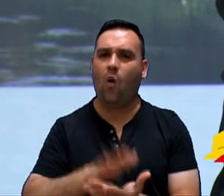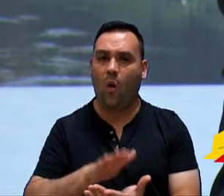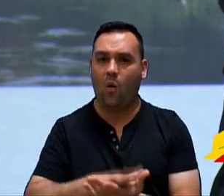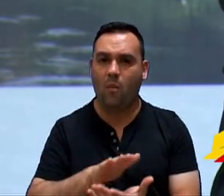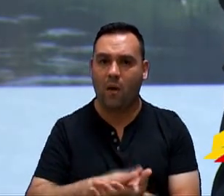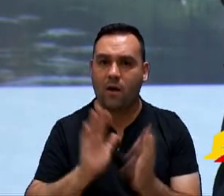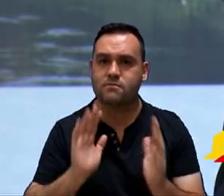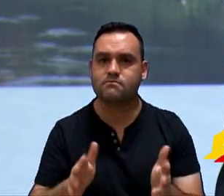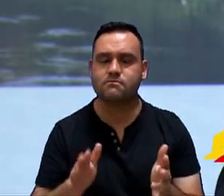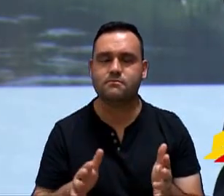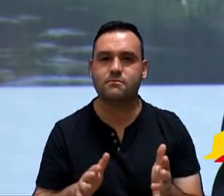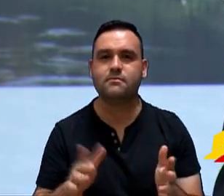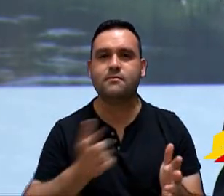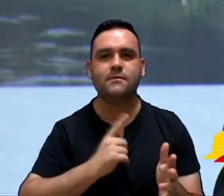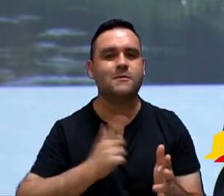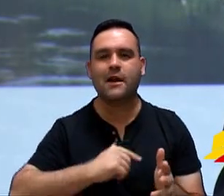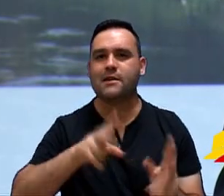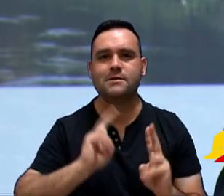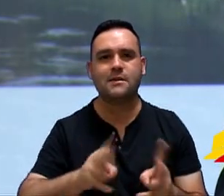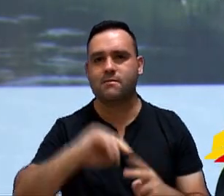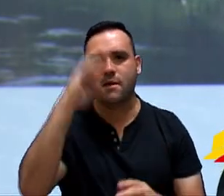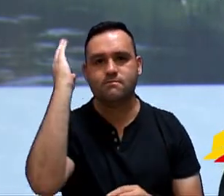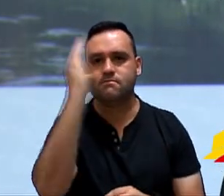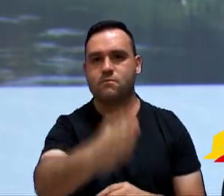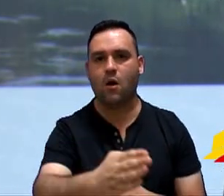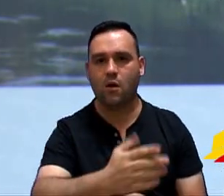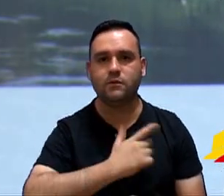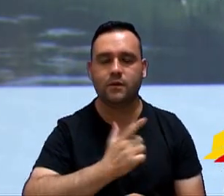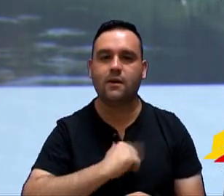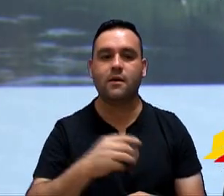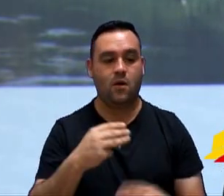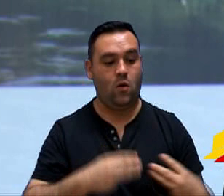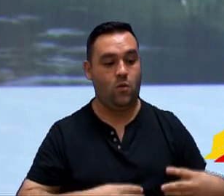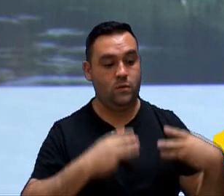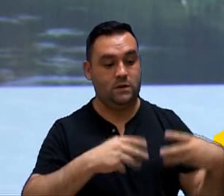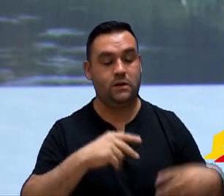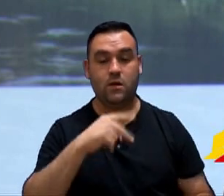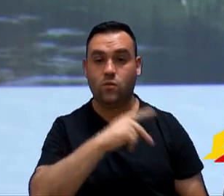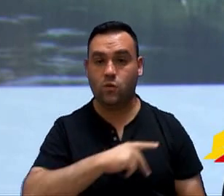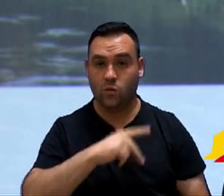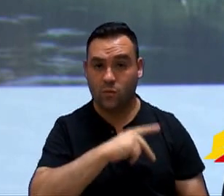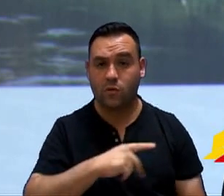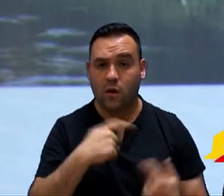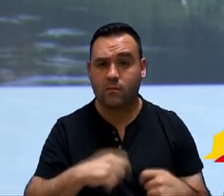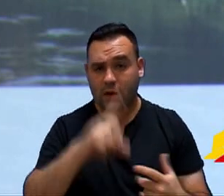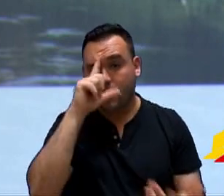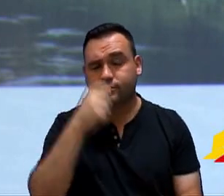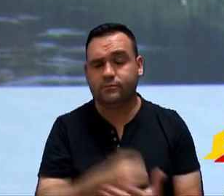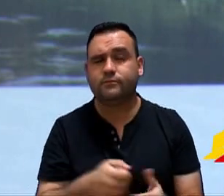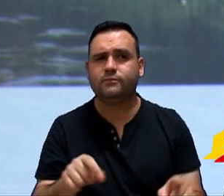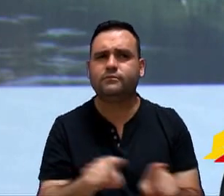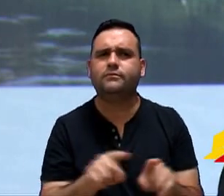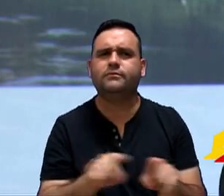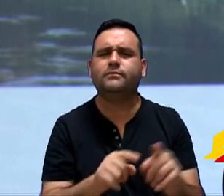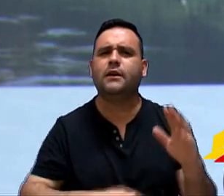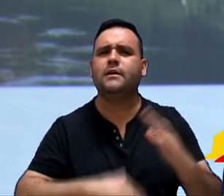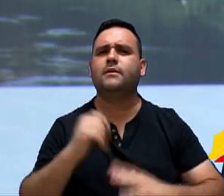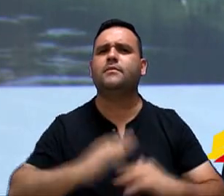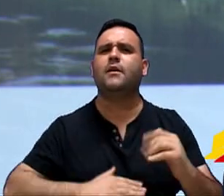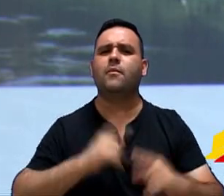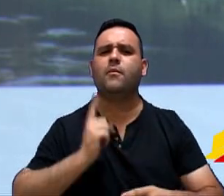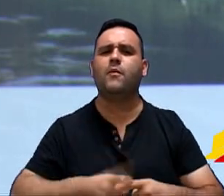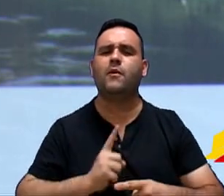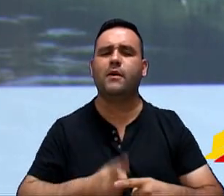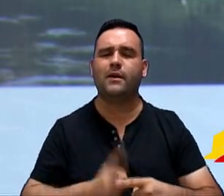direto do Ministério Público, que tome uma providência de alguma ação, porque